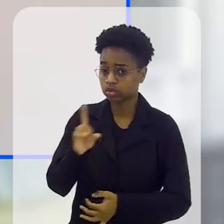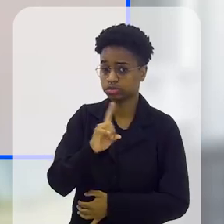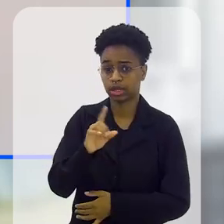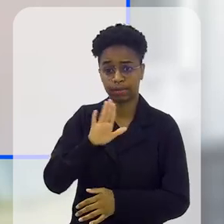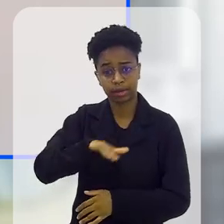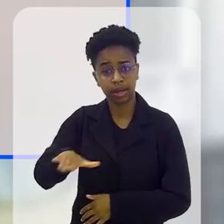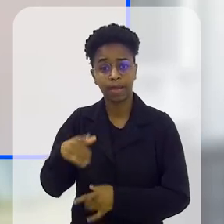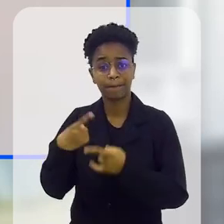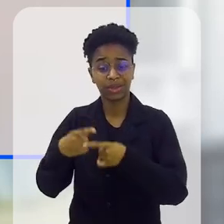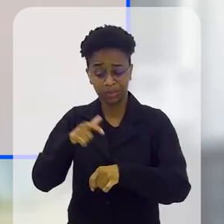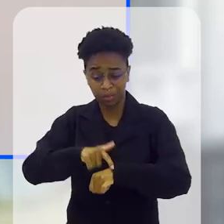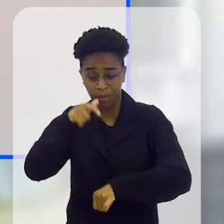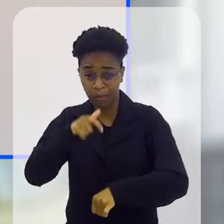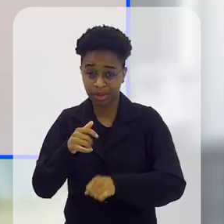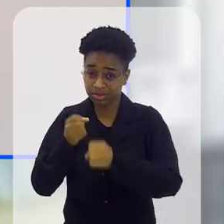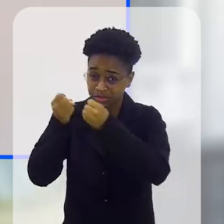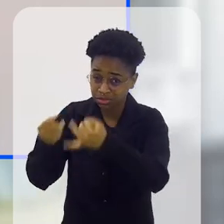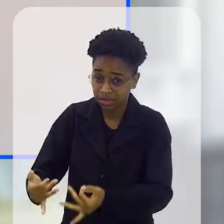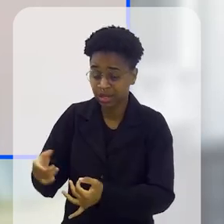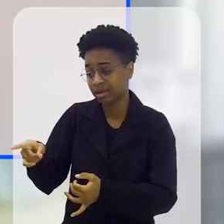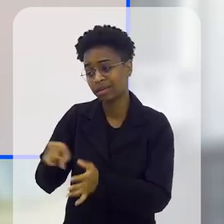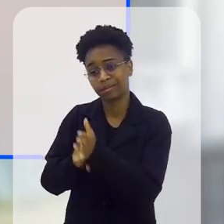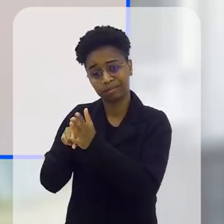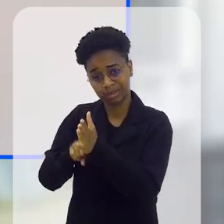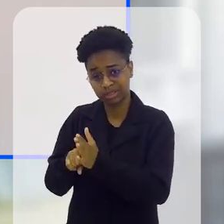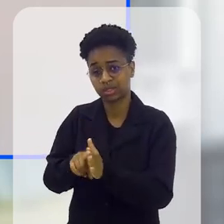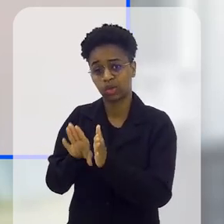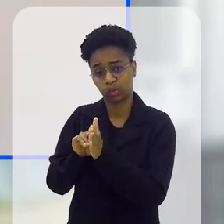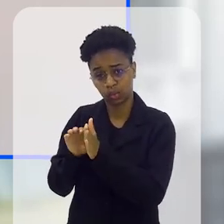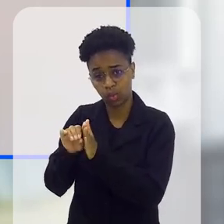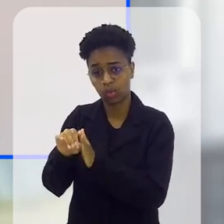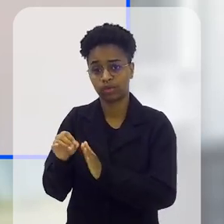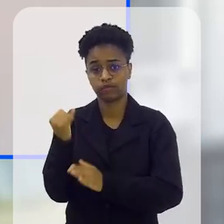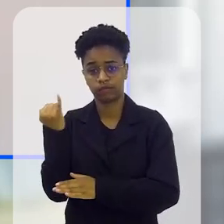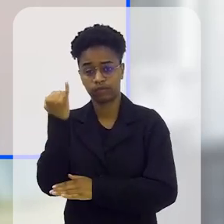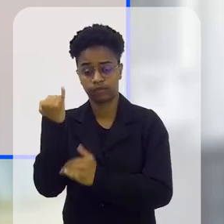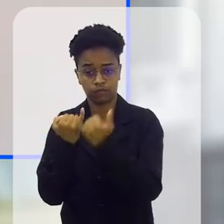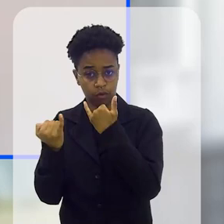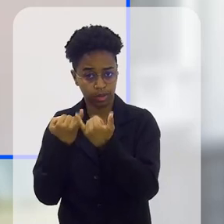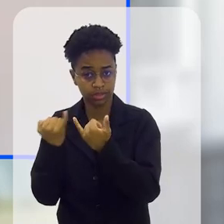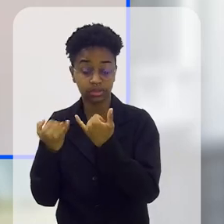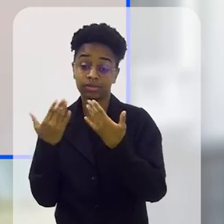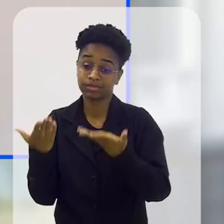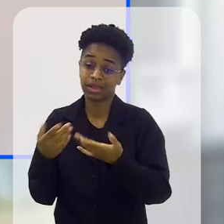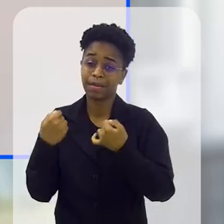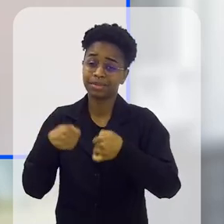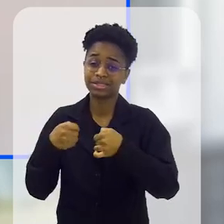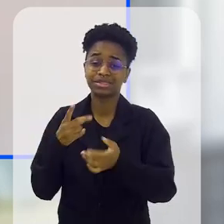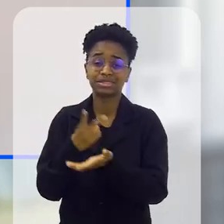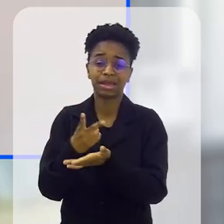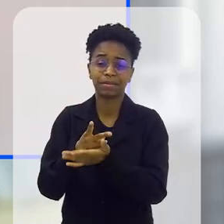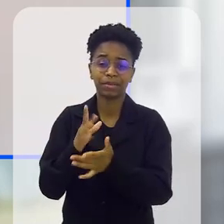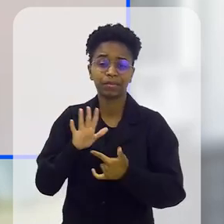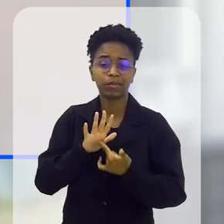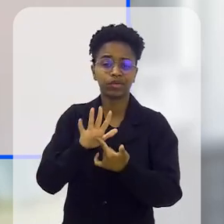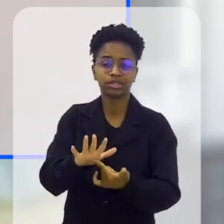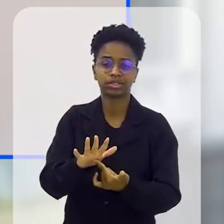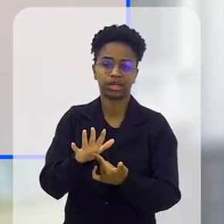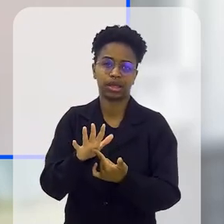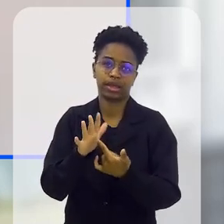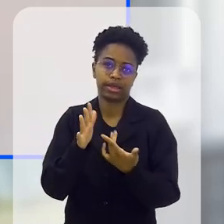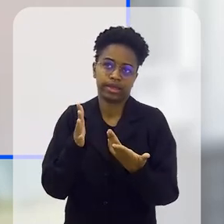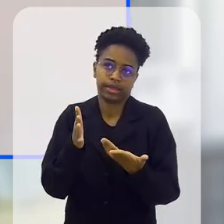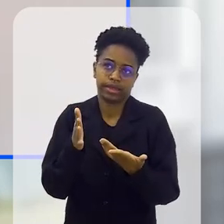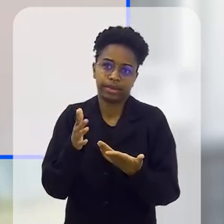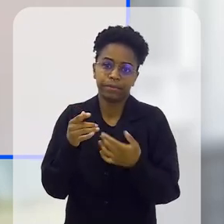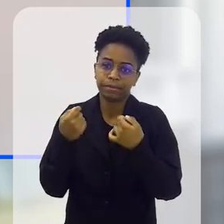criança, porque se a gente der o diagnóstico, eles vão no Google e vão pesquisar essa informação e a gente sempre tem que desconstruir isso.